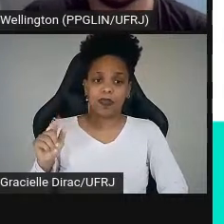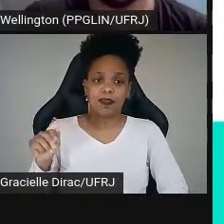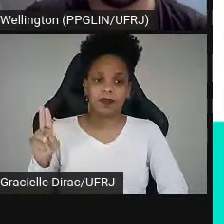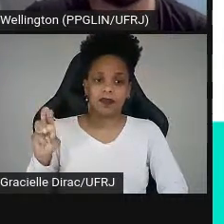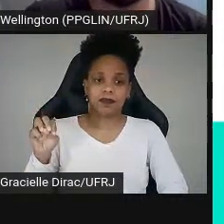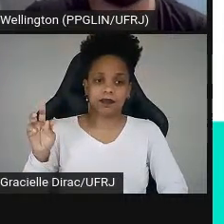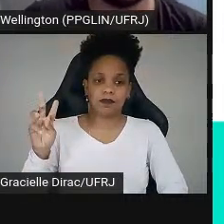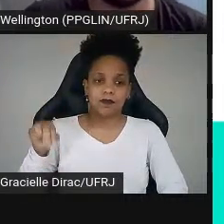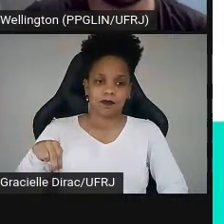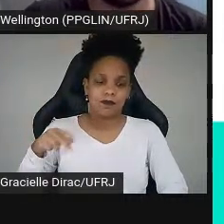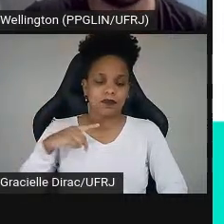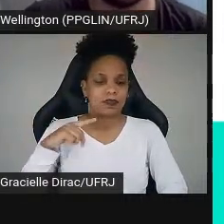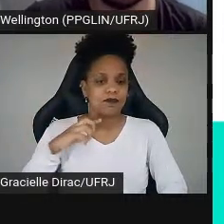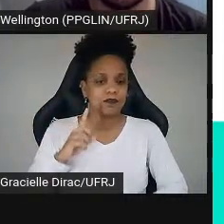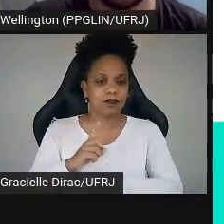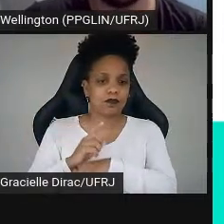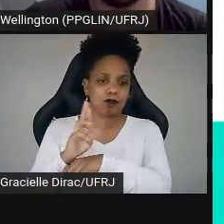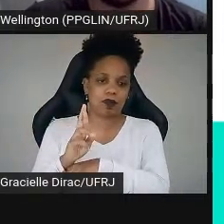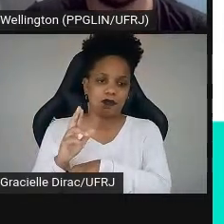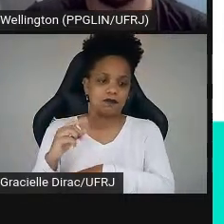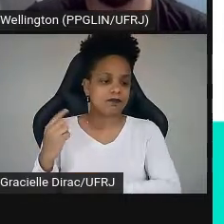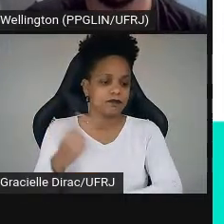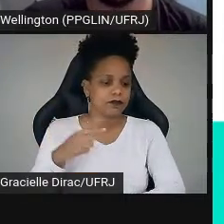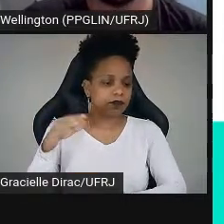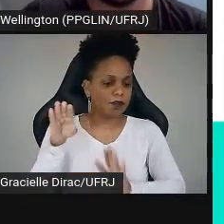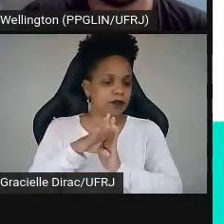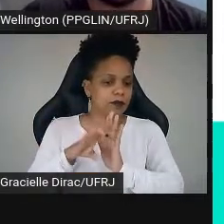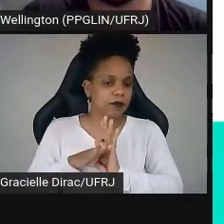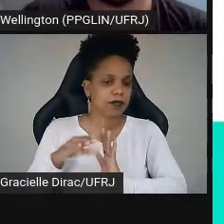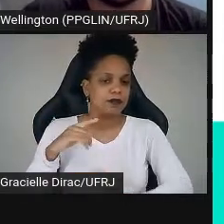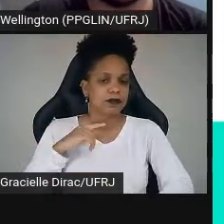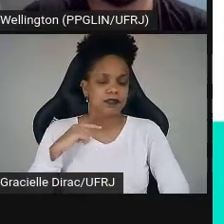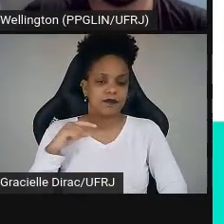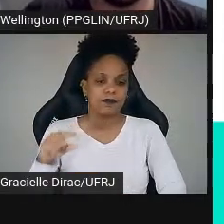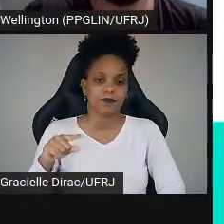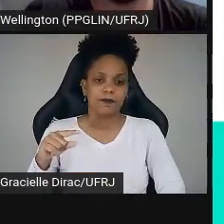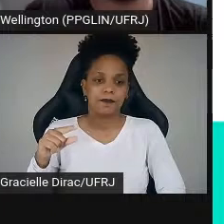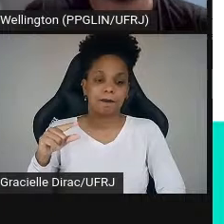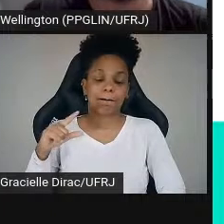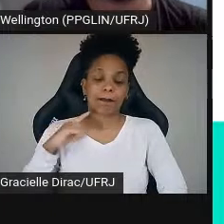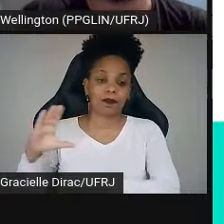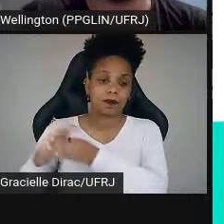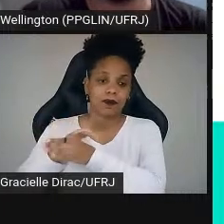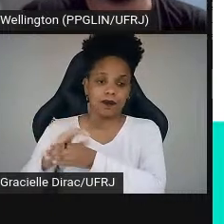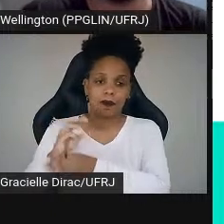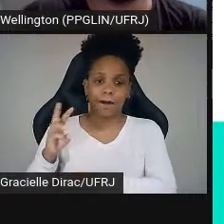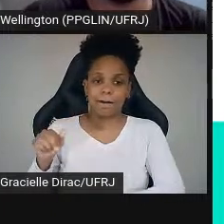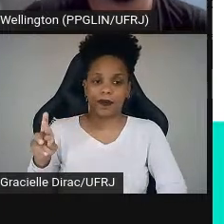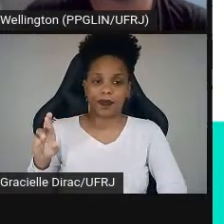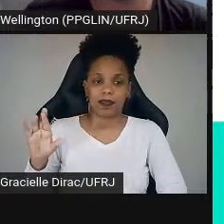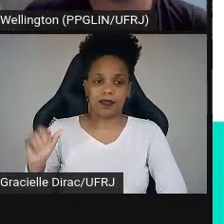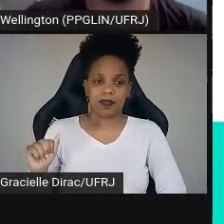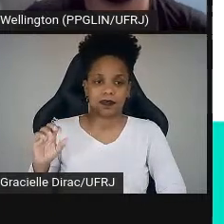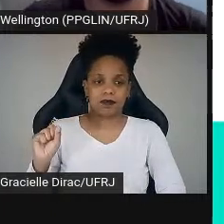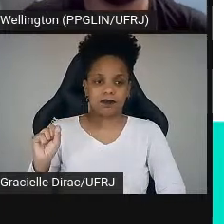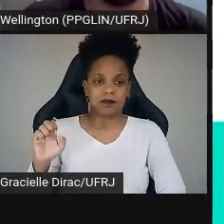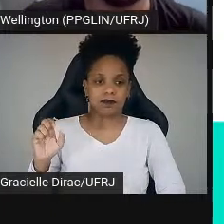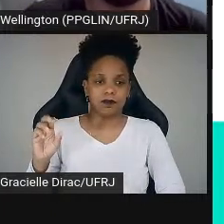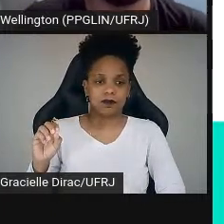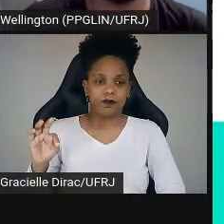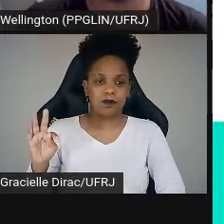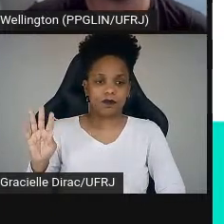nosso programa, do Programa de Pós-Graduação em Linguística. Sou orientado da professora Maria Soto. E aí, a gente